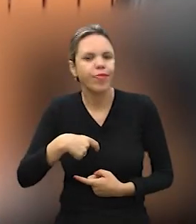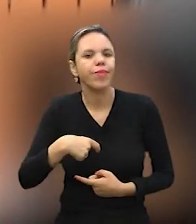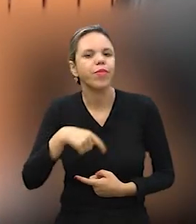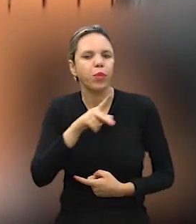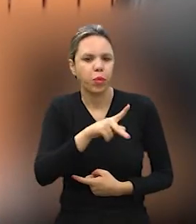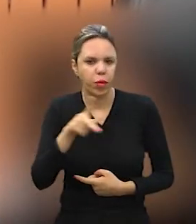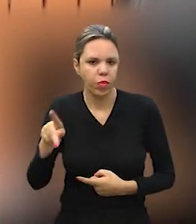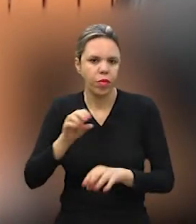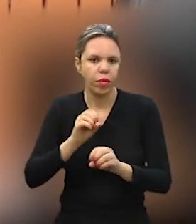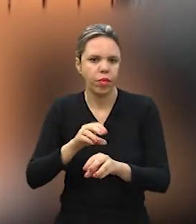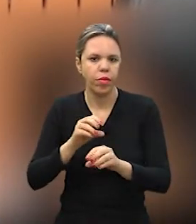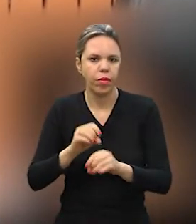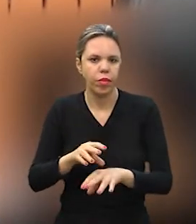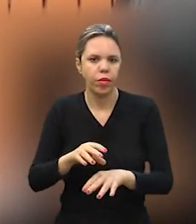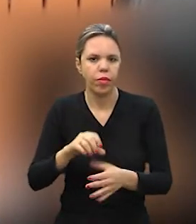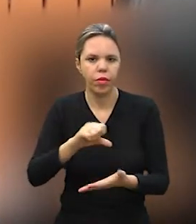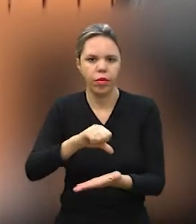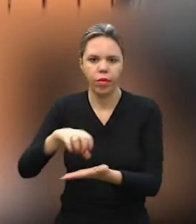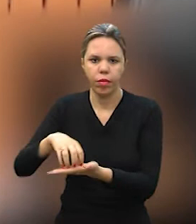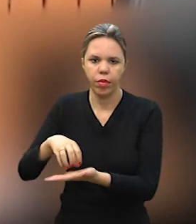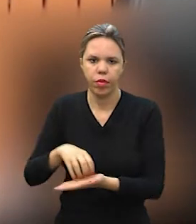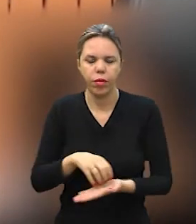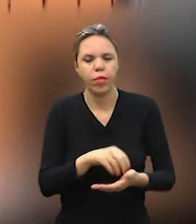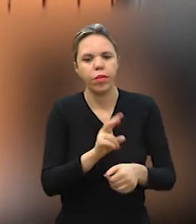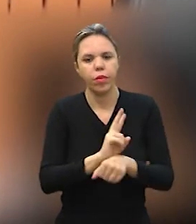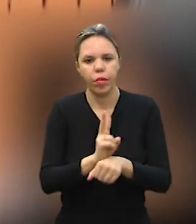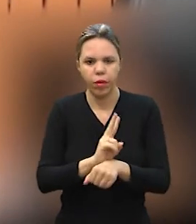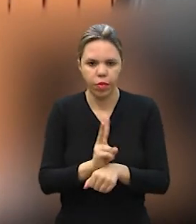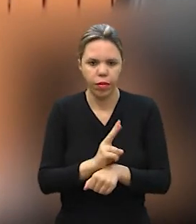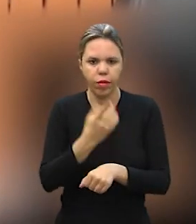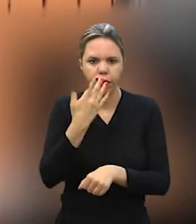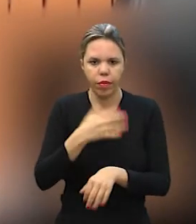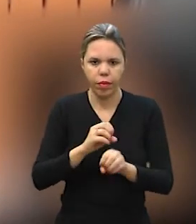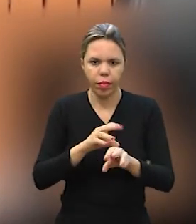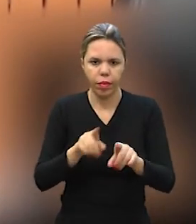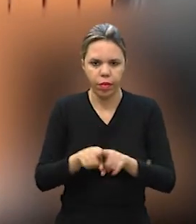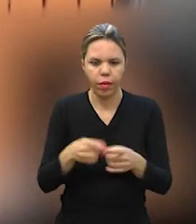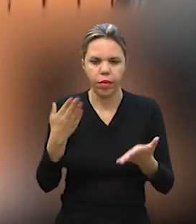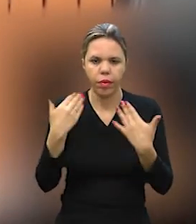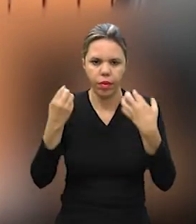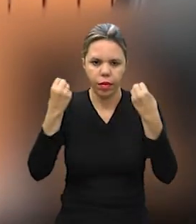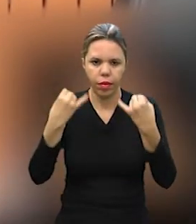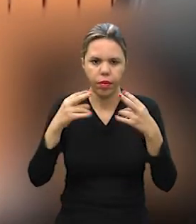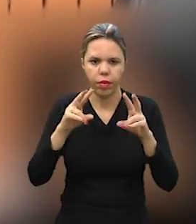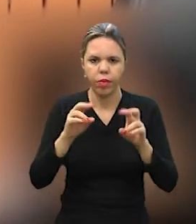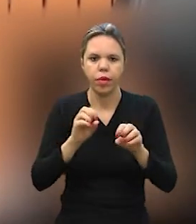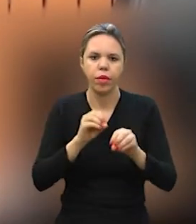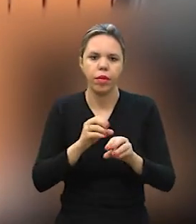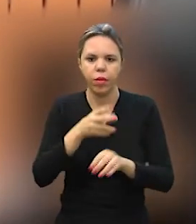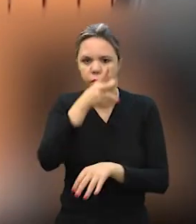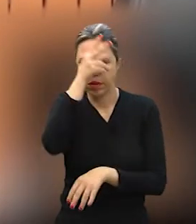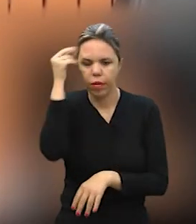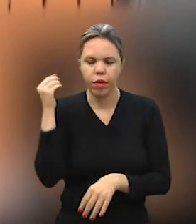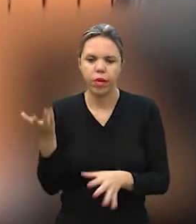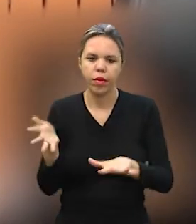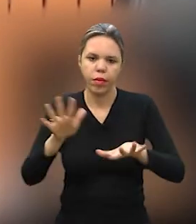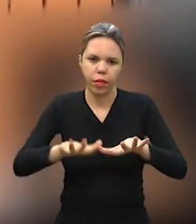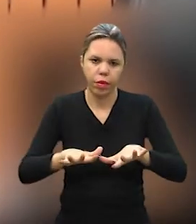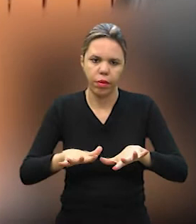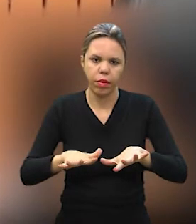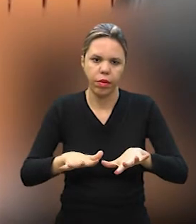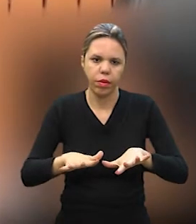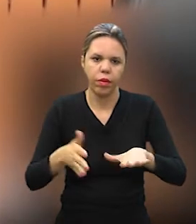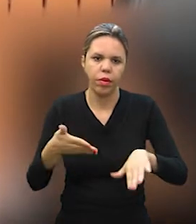educadora aqui da rede municipal, sou monitora de educação infantil, e a gente debate muito a questão da educação pública, da educação